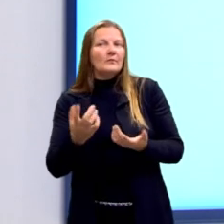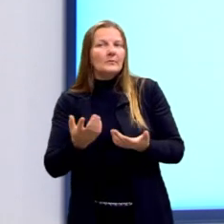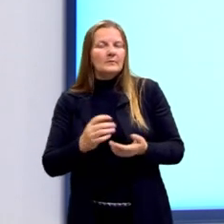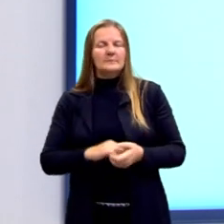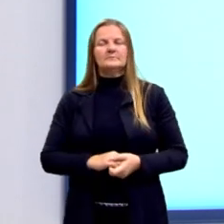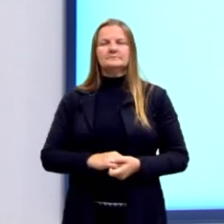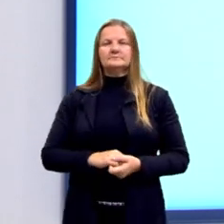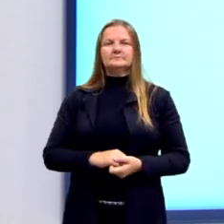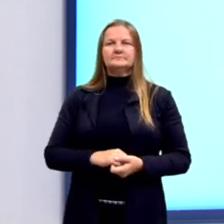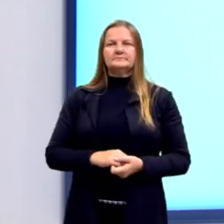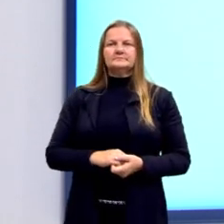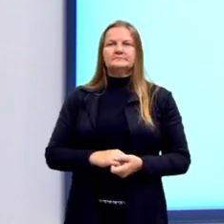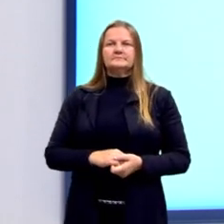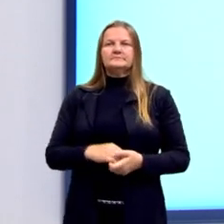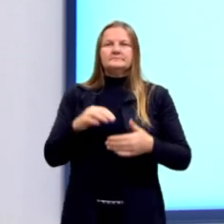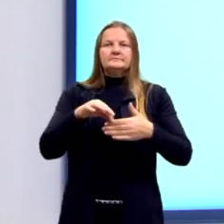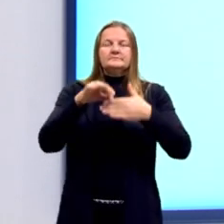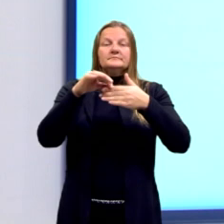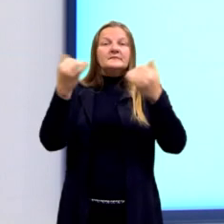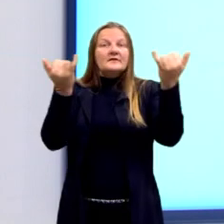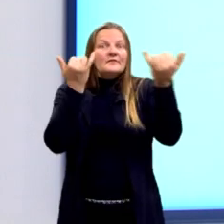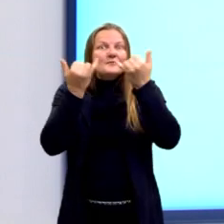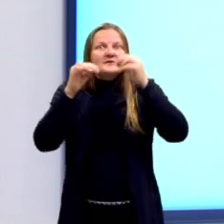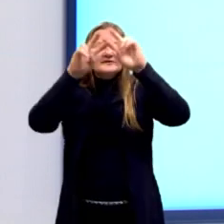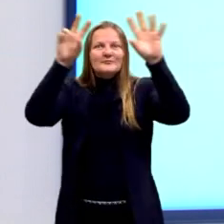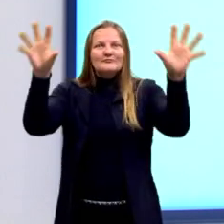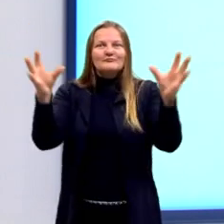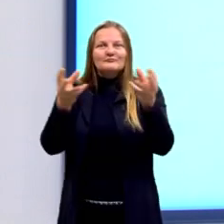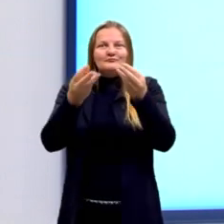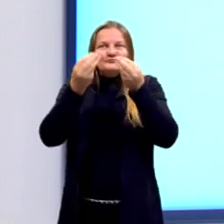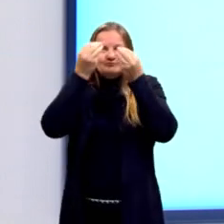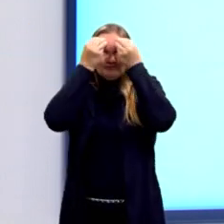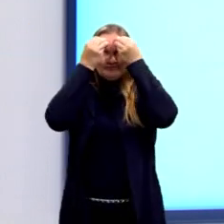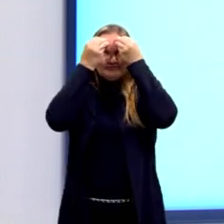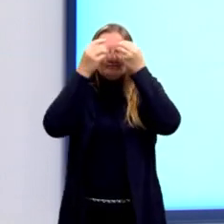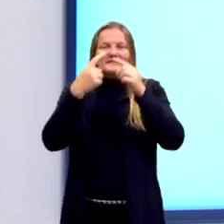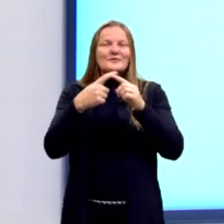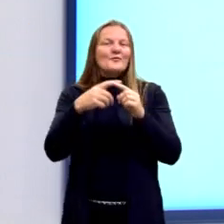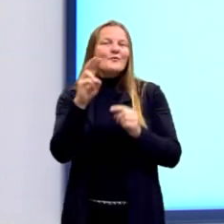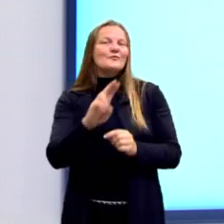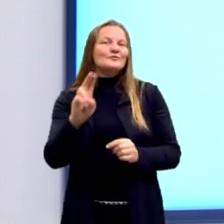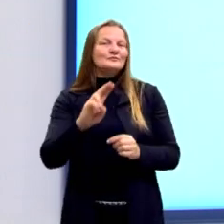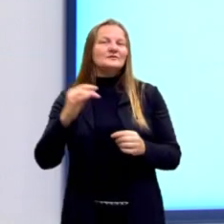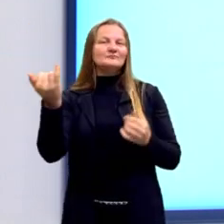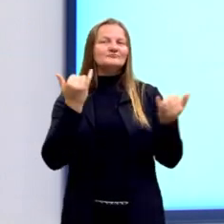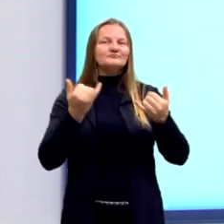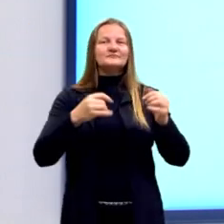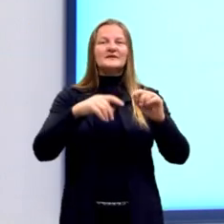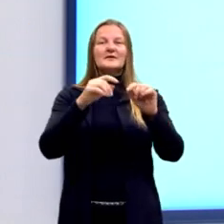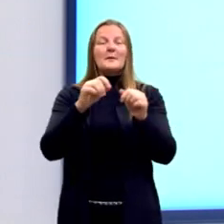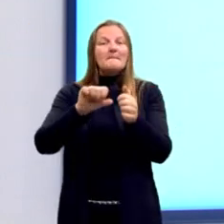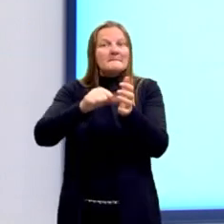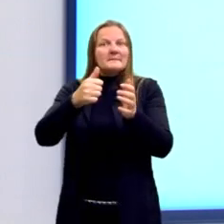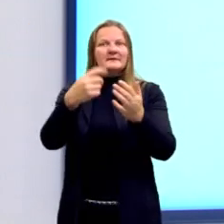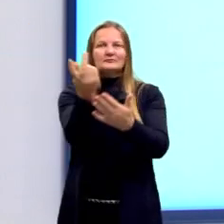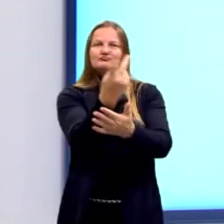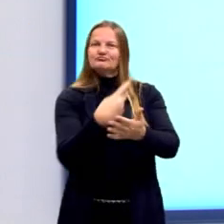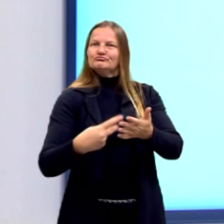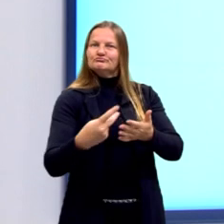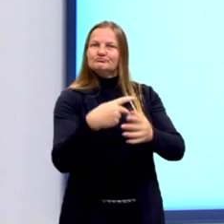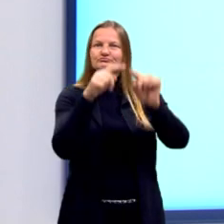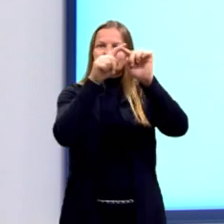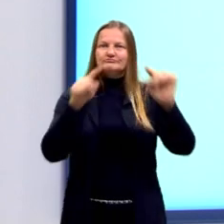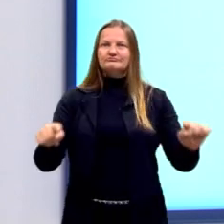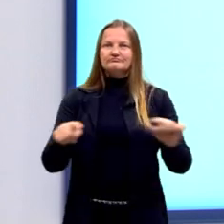Então, aqui eu destaquei as informações que nós vamos utilizar. Peguei a nossa figura 1, o triângulo ABC.